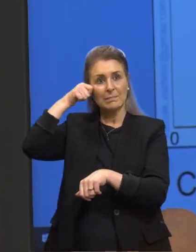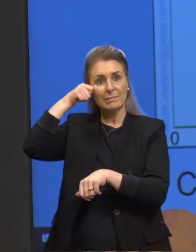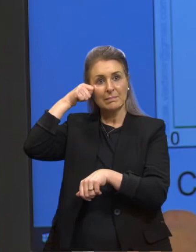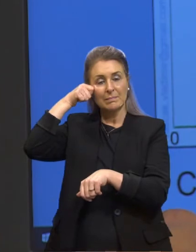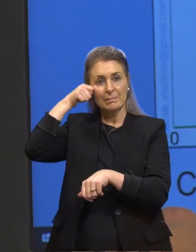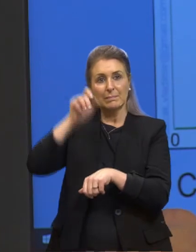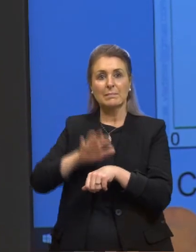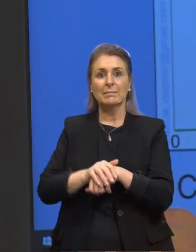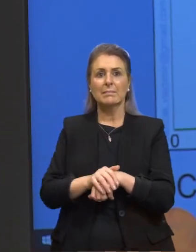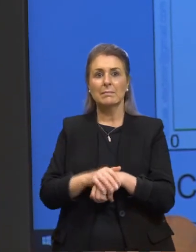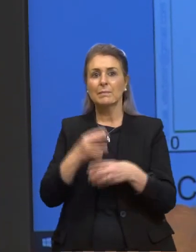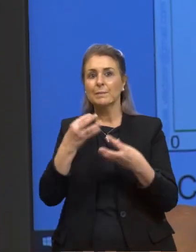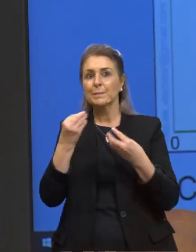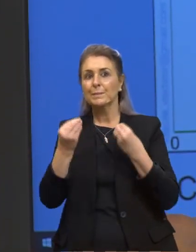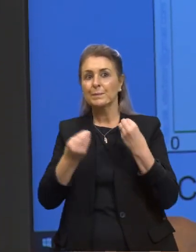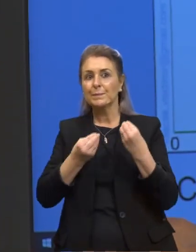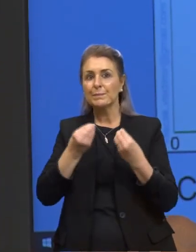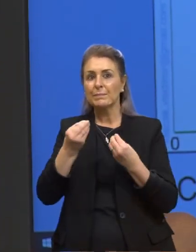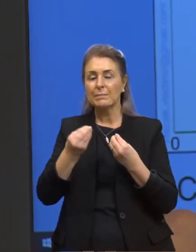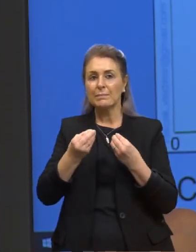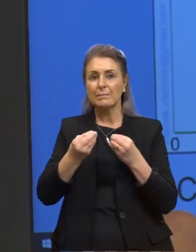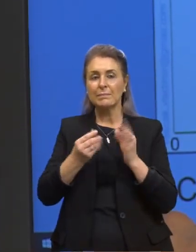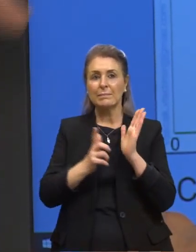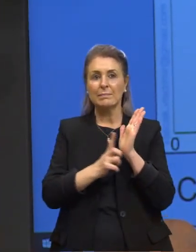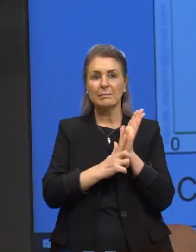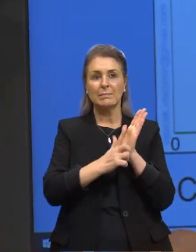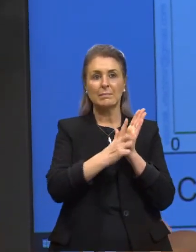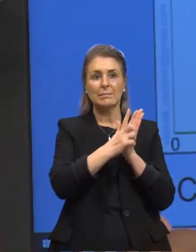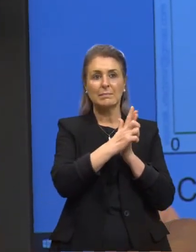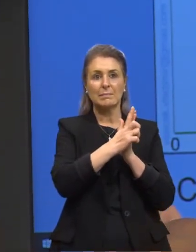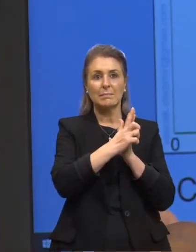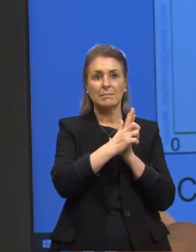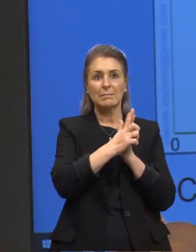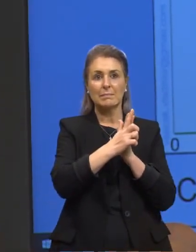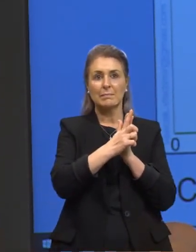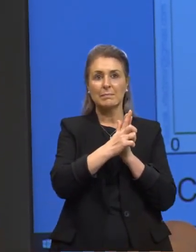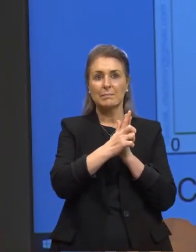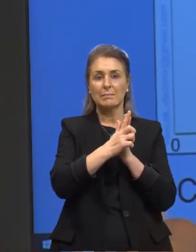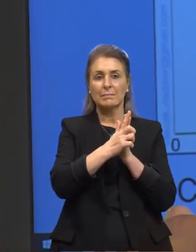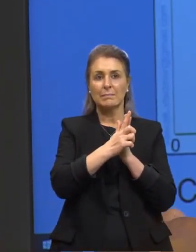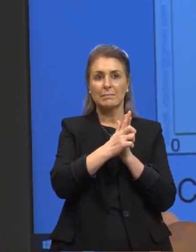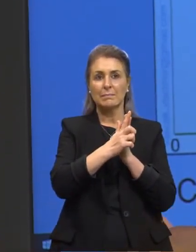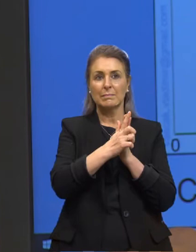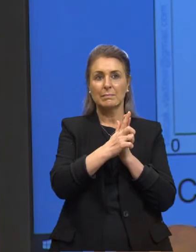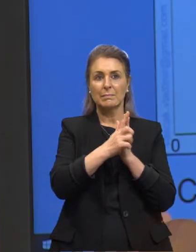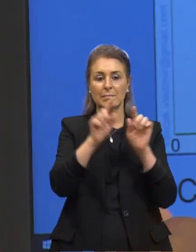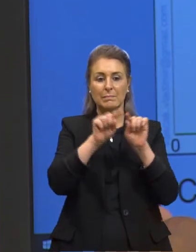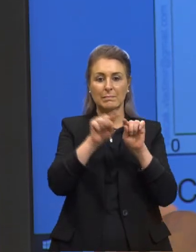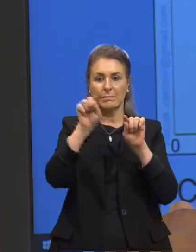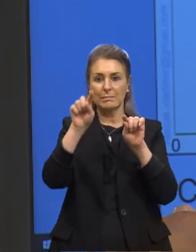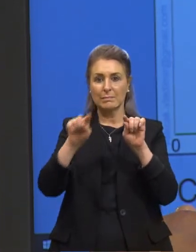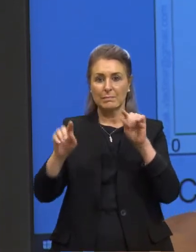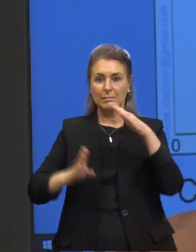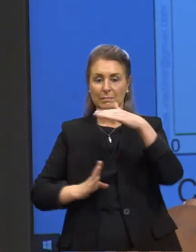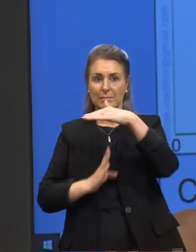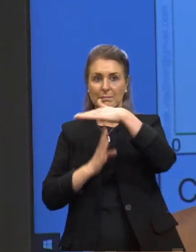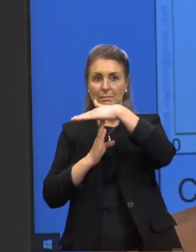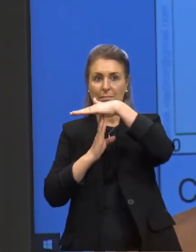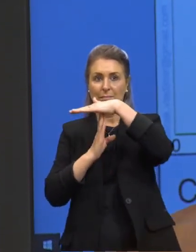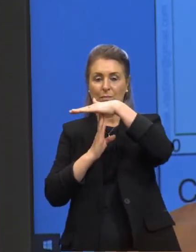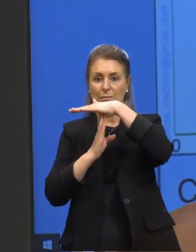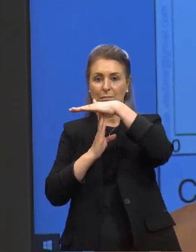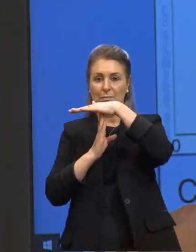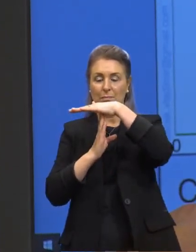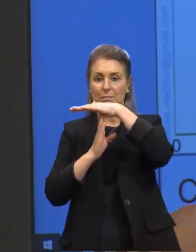como é que funciona, a lei aqui de V, com comprimento de onda máximo, certo?